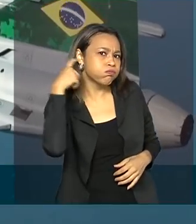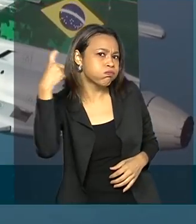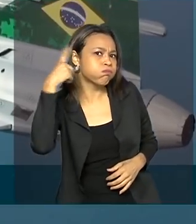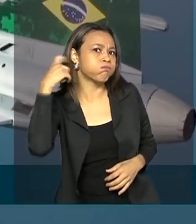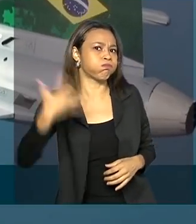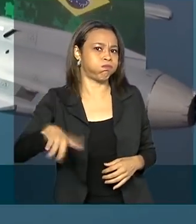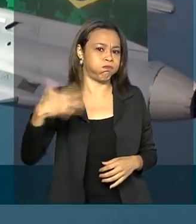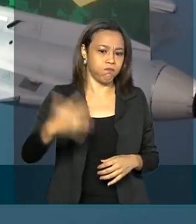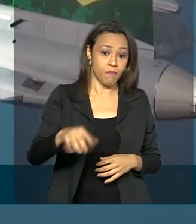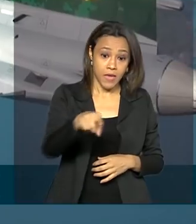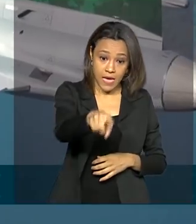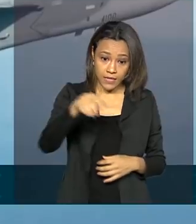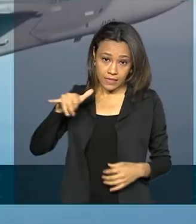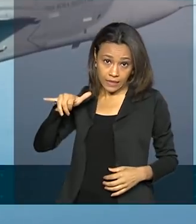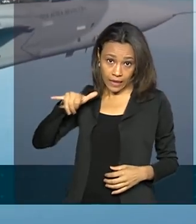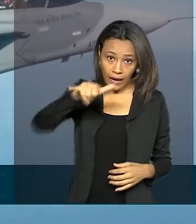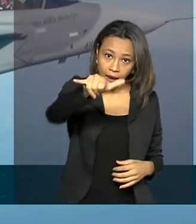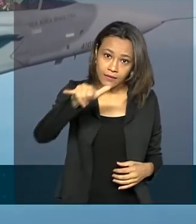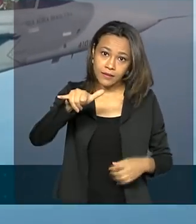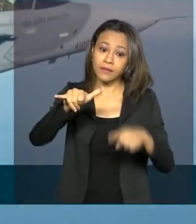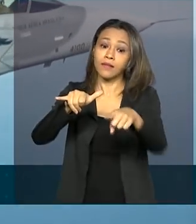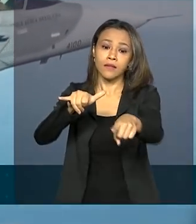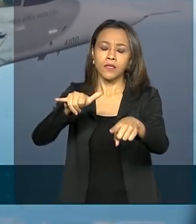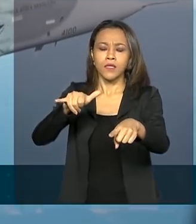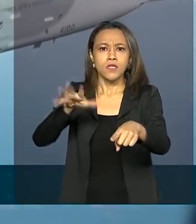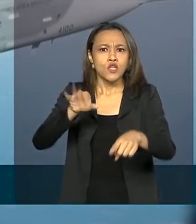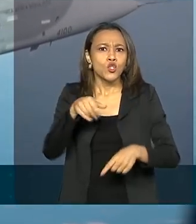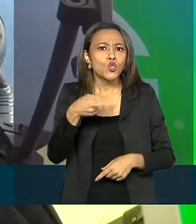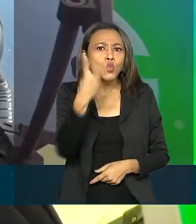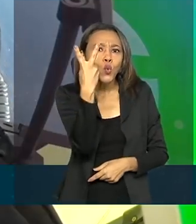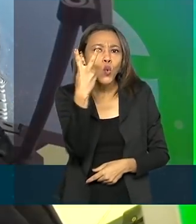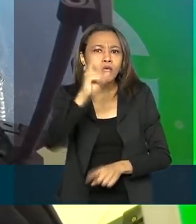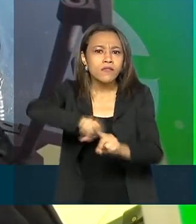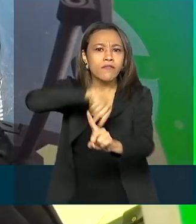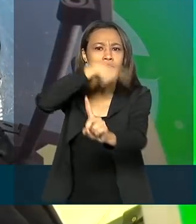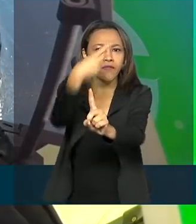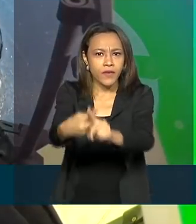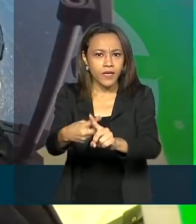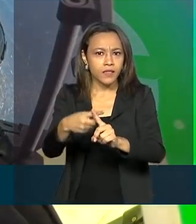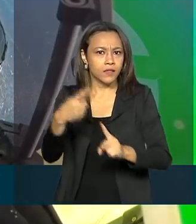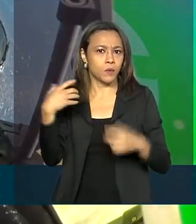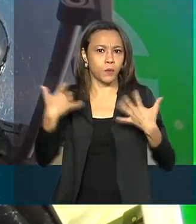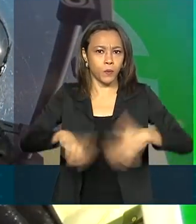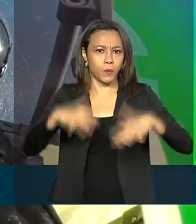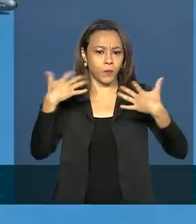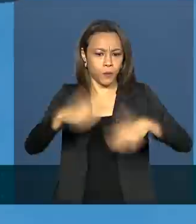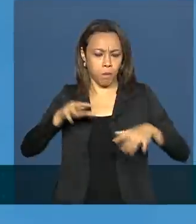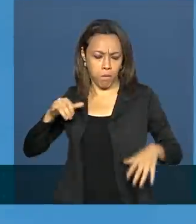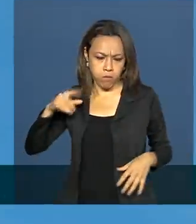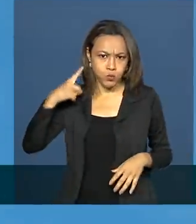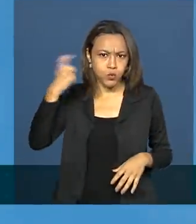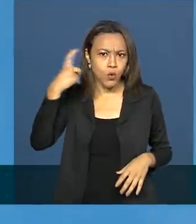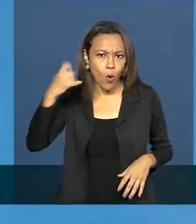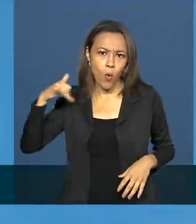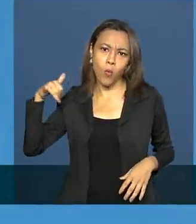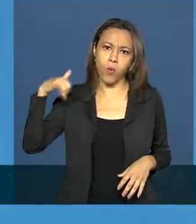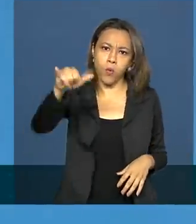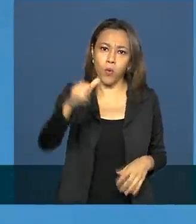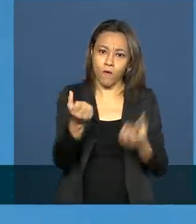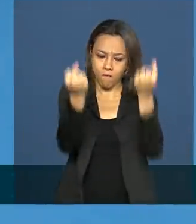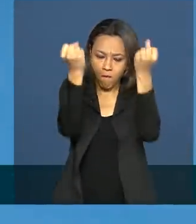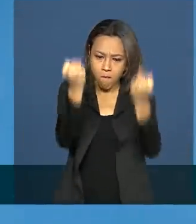O caça multimissão Gripen atinge duas vezes a velocidade do som e nove vezes a força da